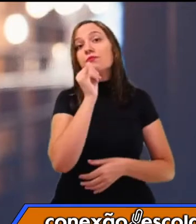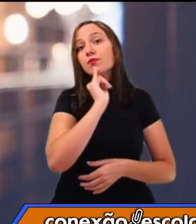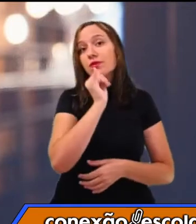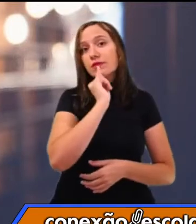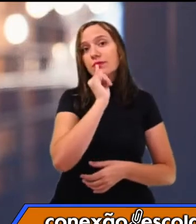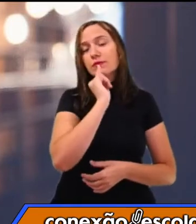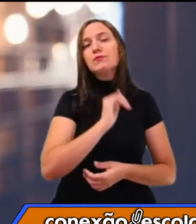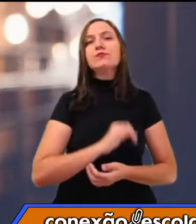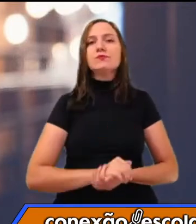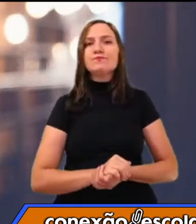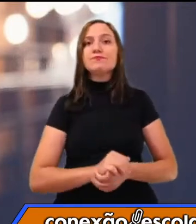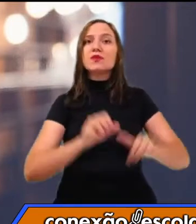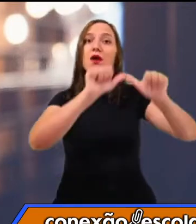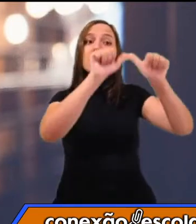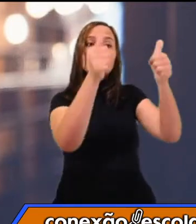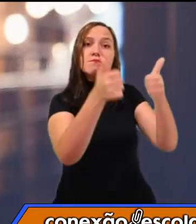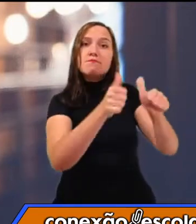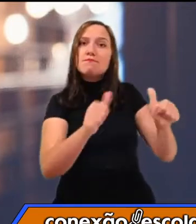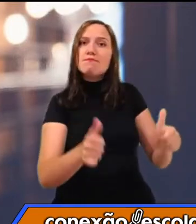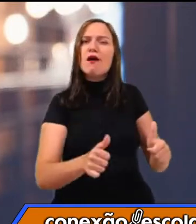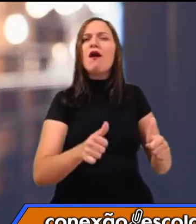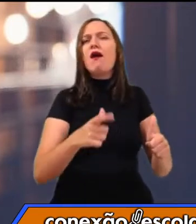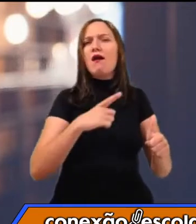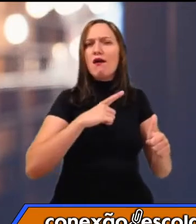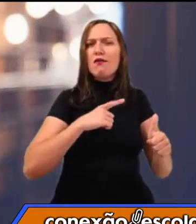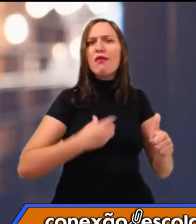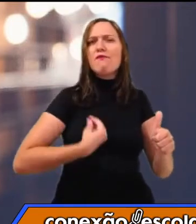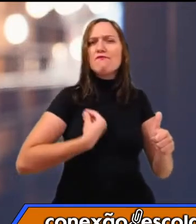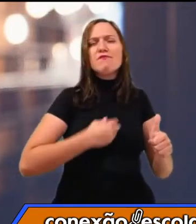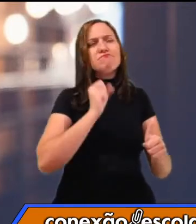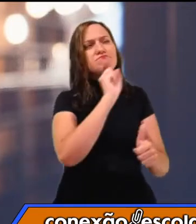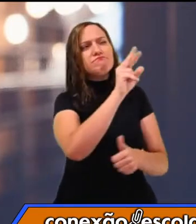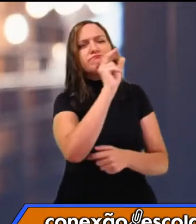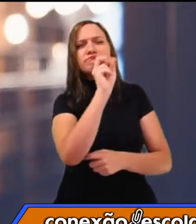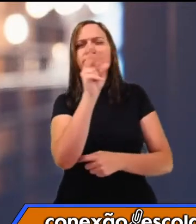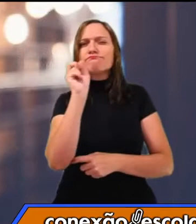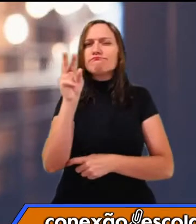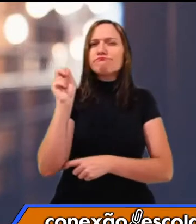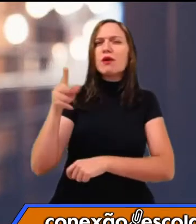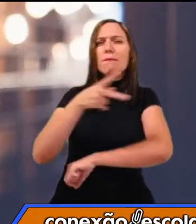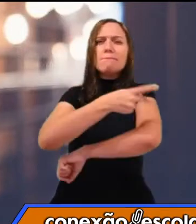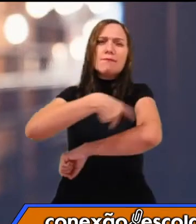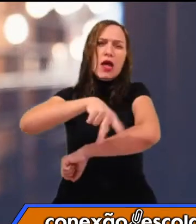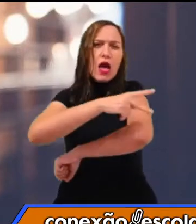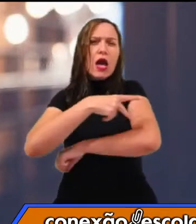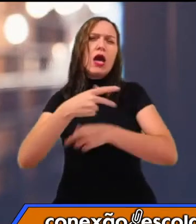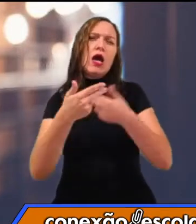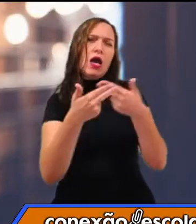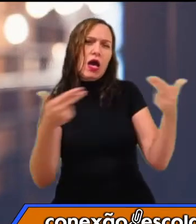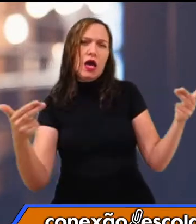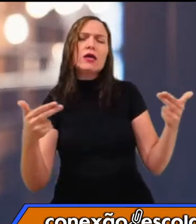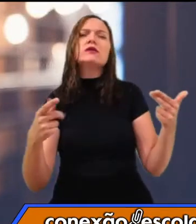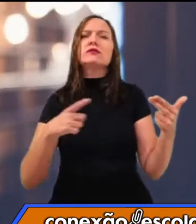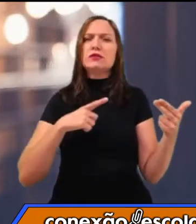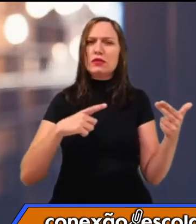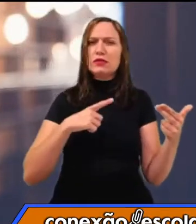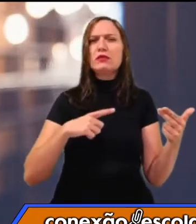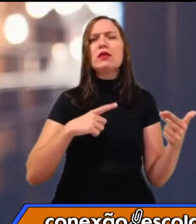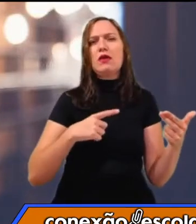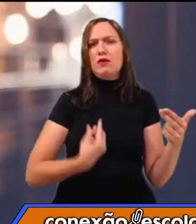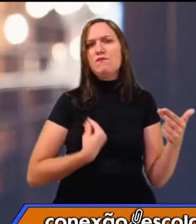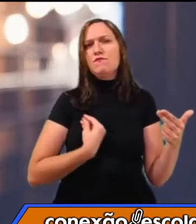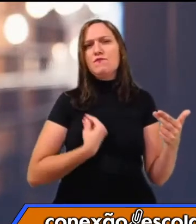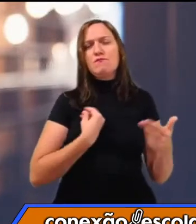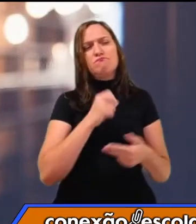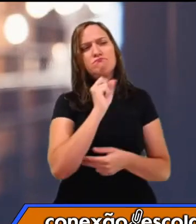os monumentos públicos, as estátuas, os bustos, né? As... nas praças